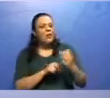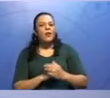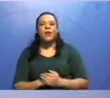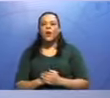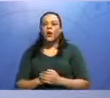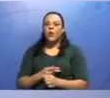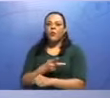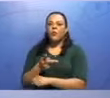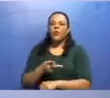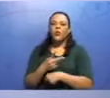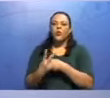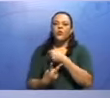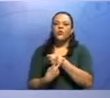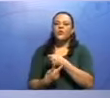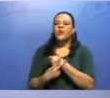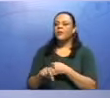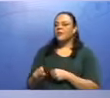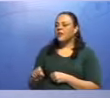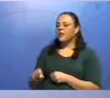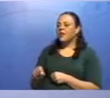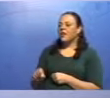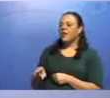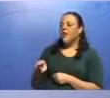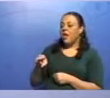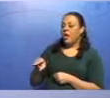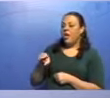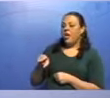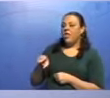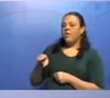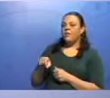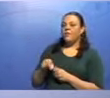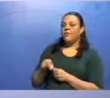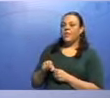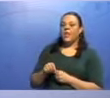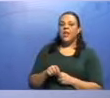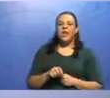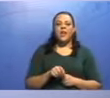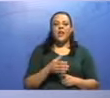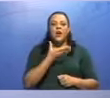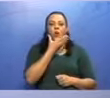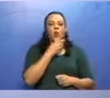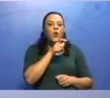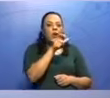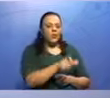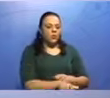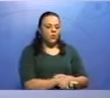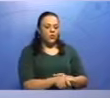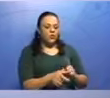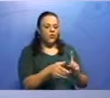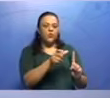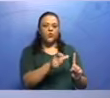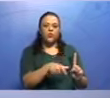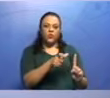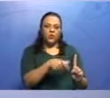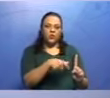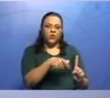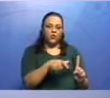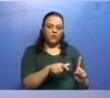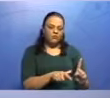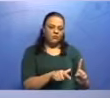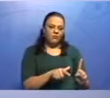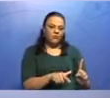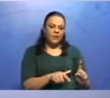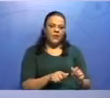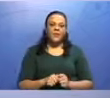verbo, é o é. Eu pergunto, quem é um grande leitor de livros? O garoto. Então, o garoto é o sujeito, e aí aqui, então,